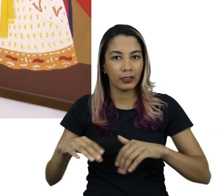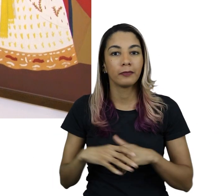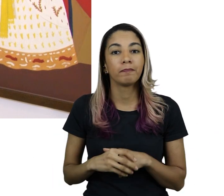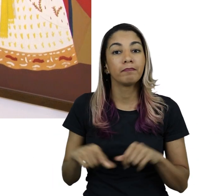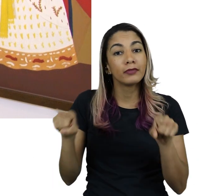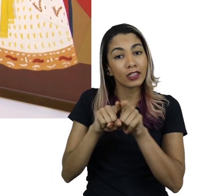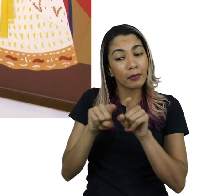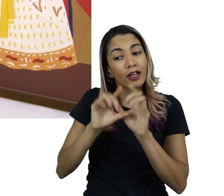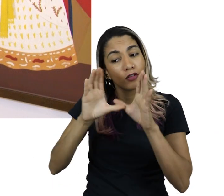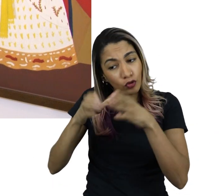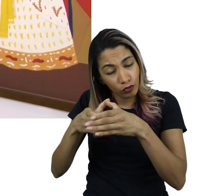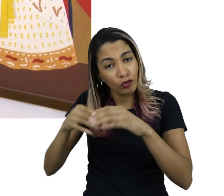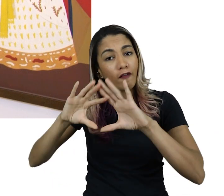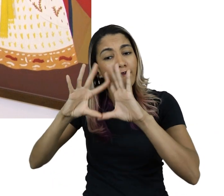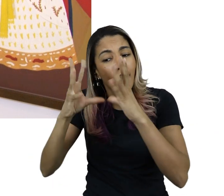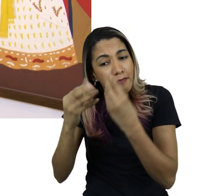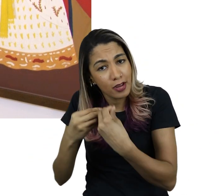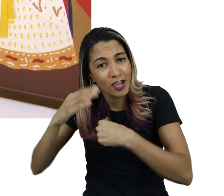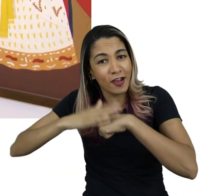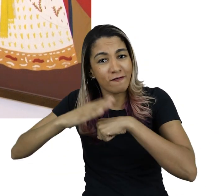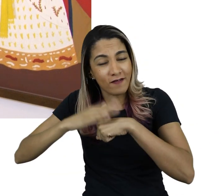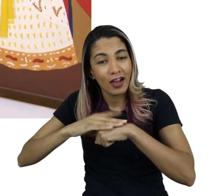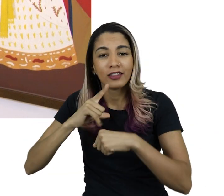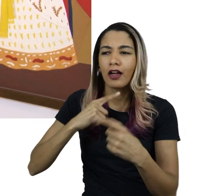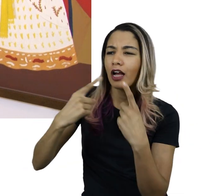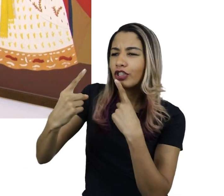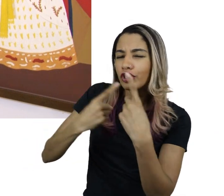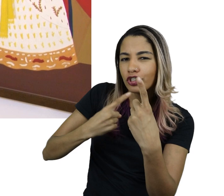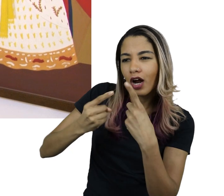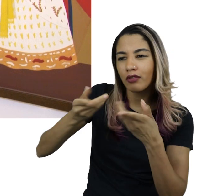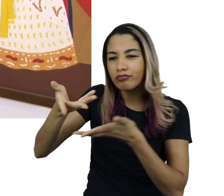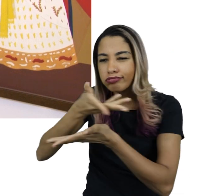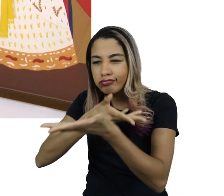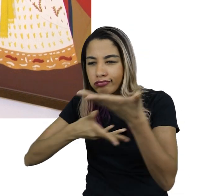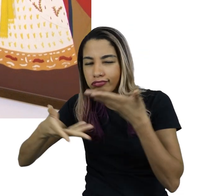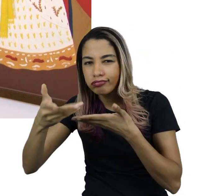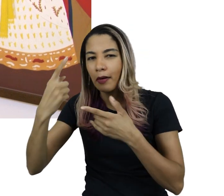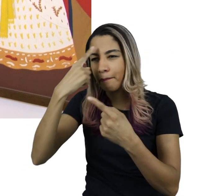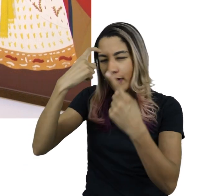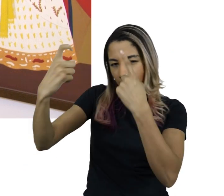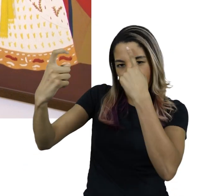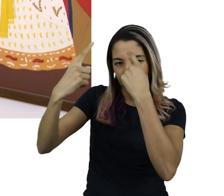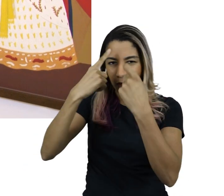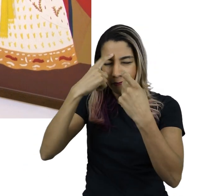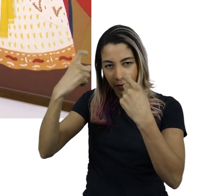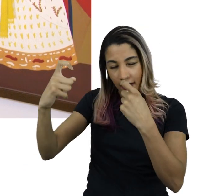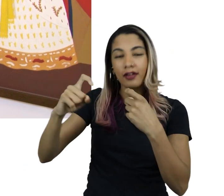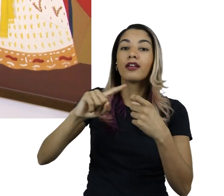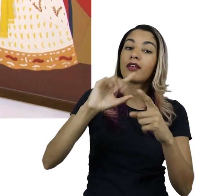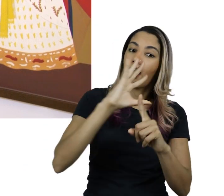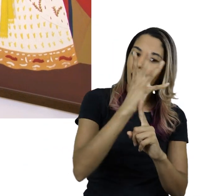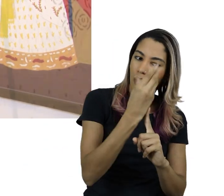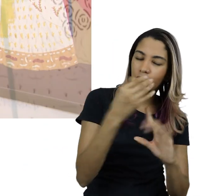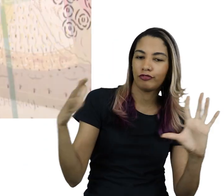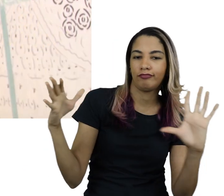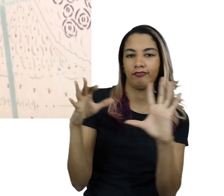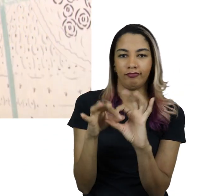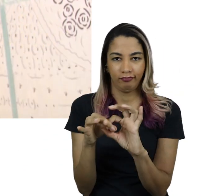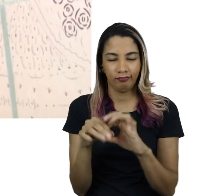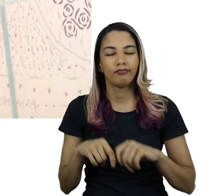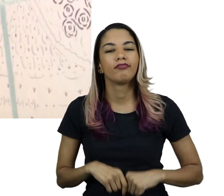do museu e contempla a criação em família, favorecendo o diálogo e a relação direta com a obra de arte.